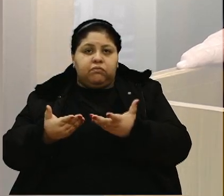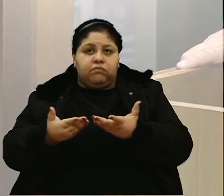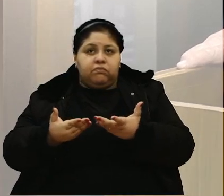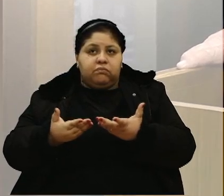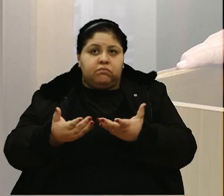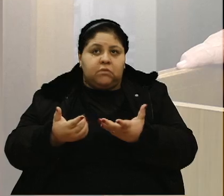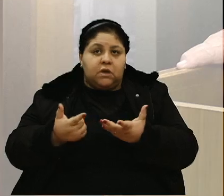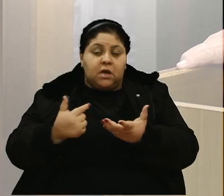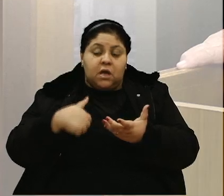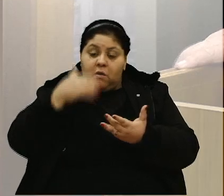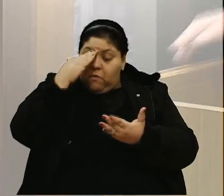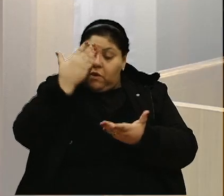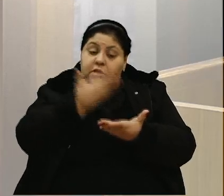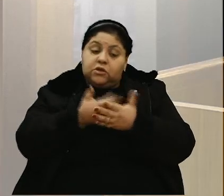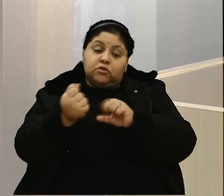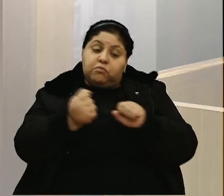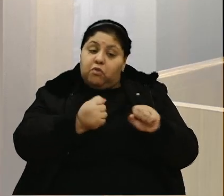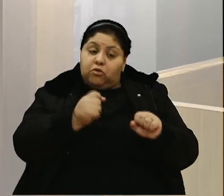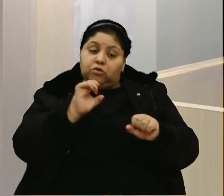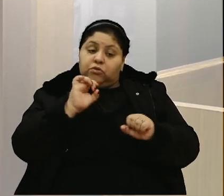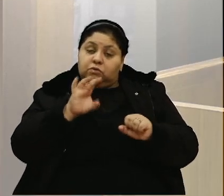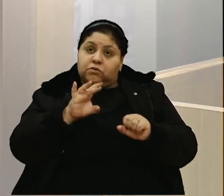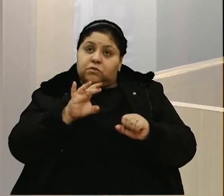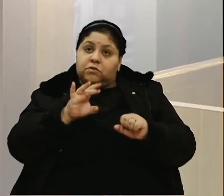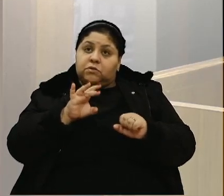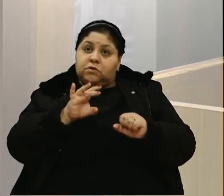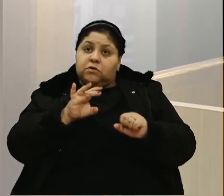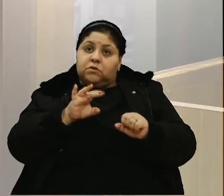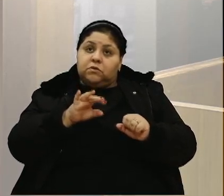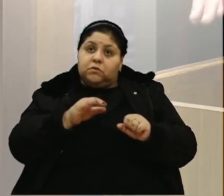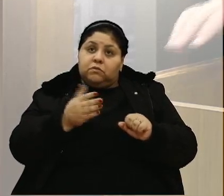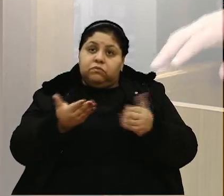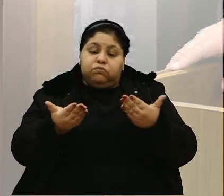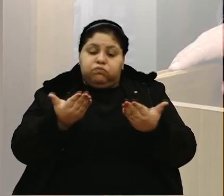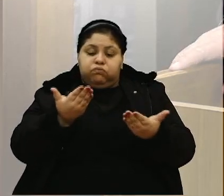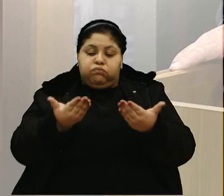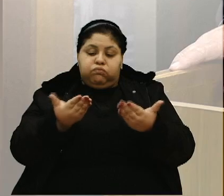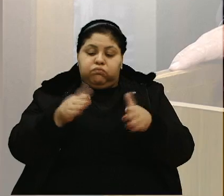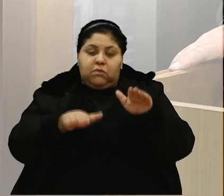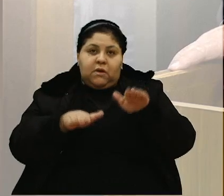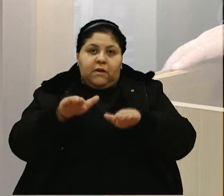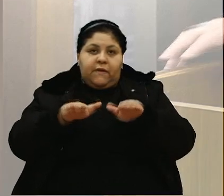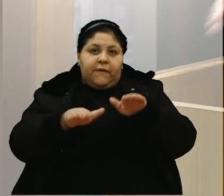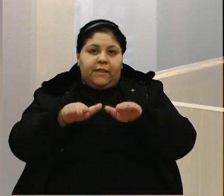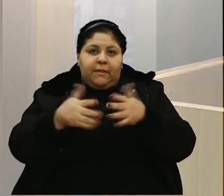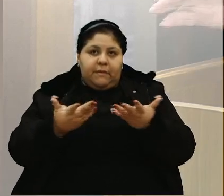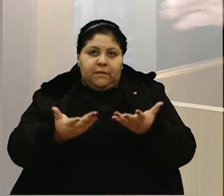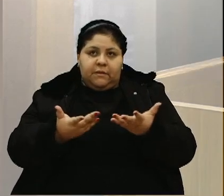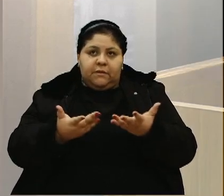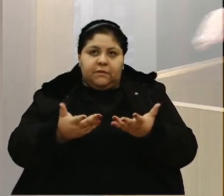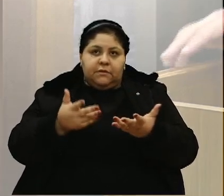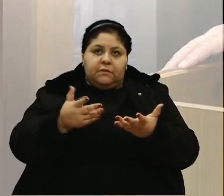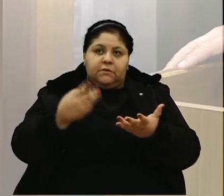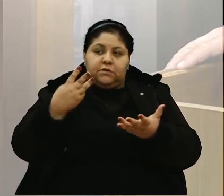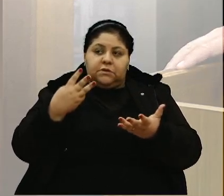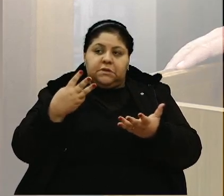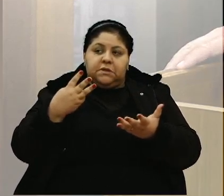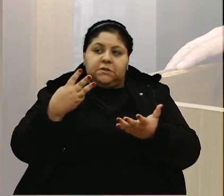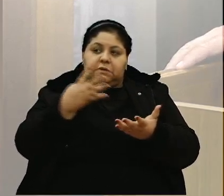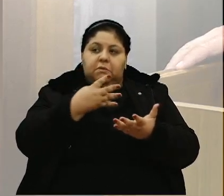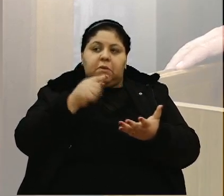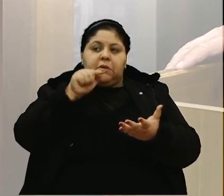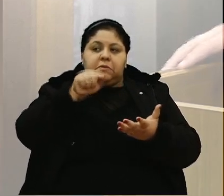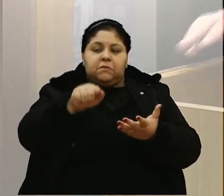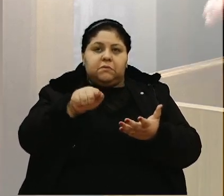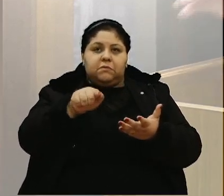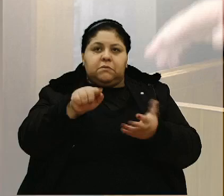estimativa que a gente pode ter. É só a gente pôr na balança do que foi feito até agora. Isso o prefeito dizia de 3 a 4 mil. Foi